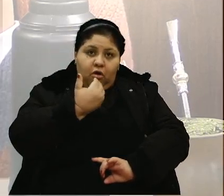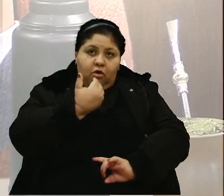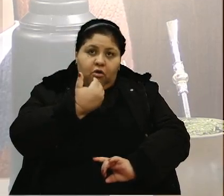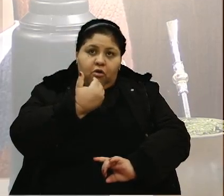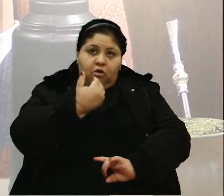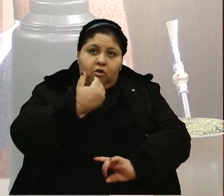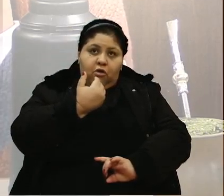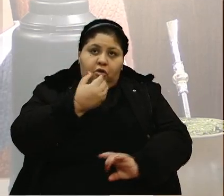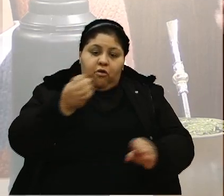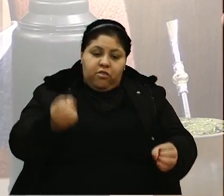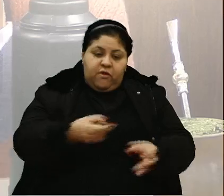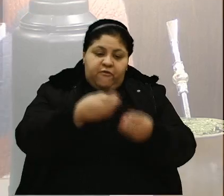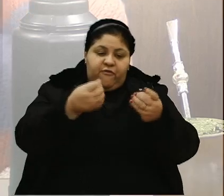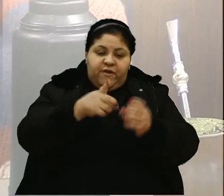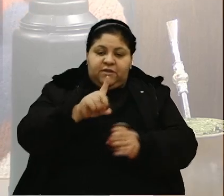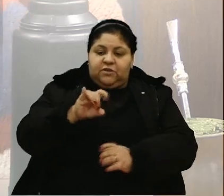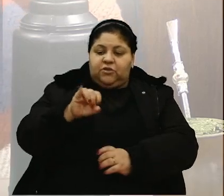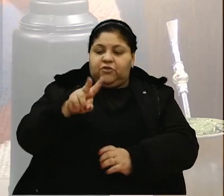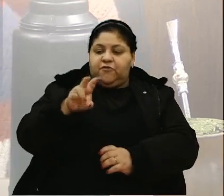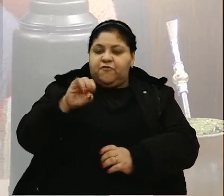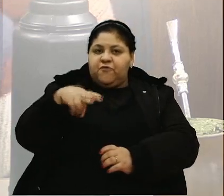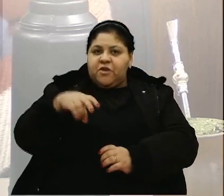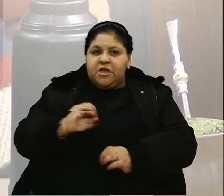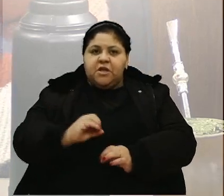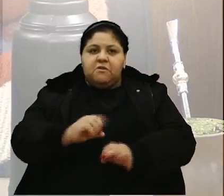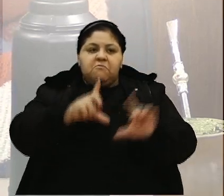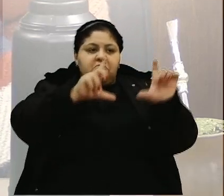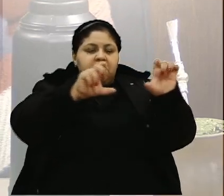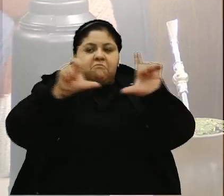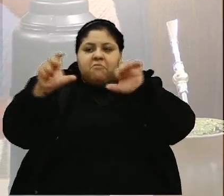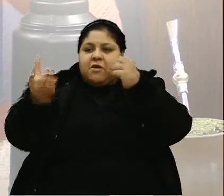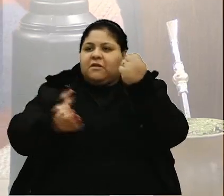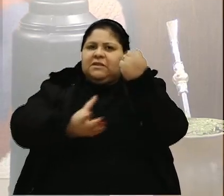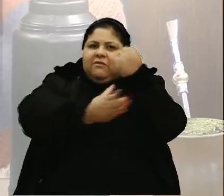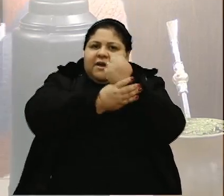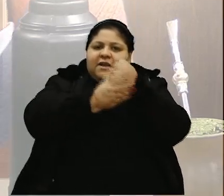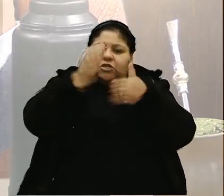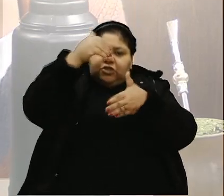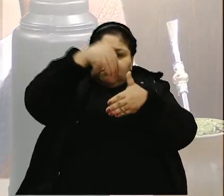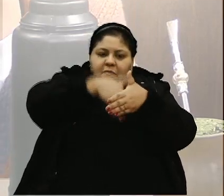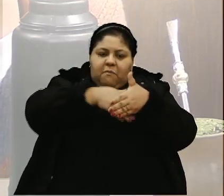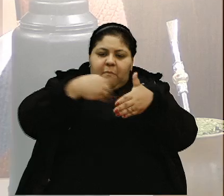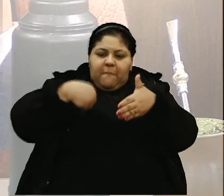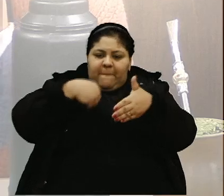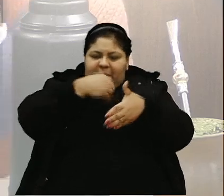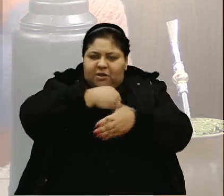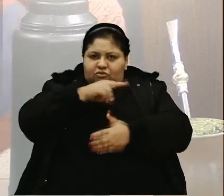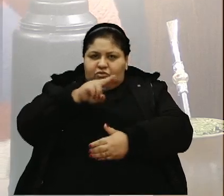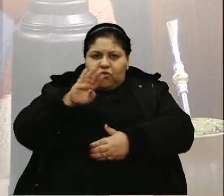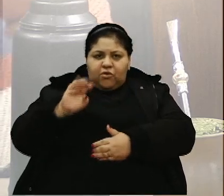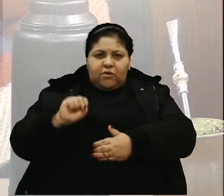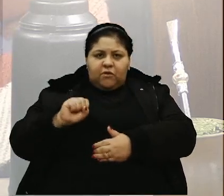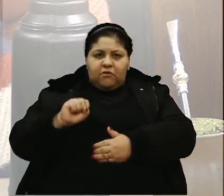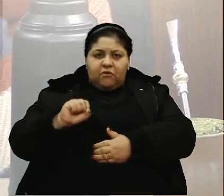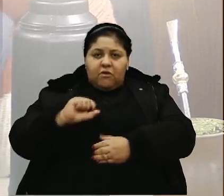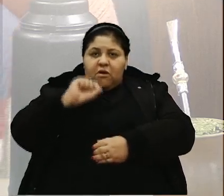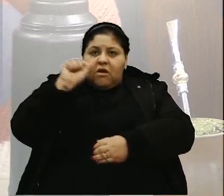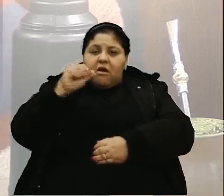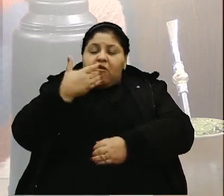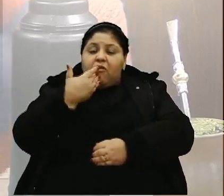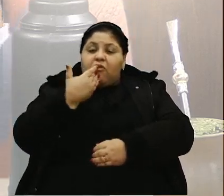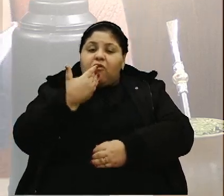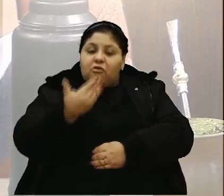divino, tirar foto, enquanto não garante médico na UBS. Aí a orientação